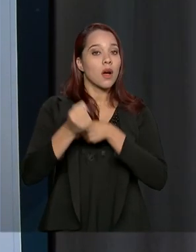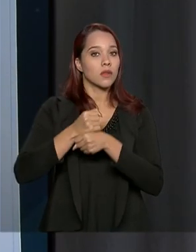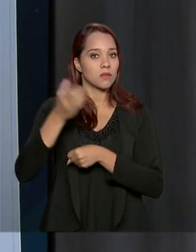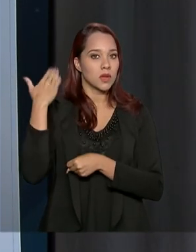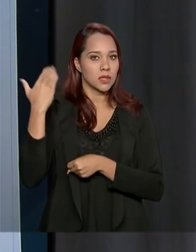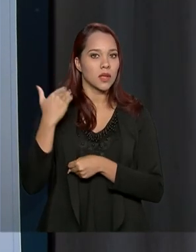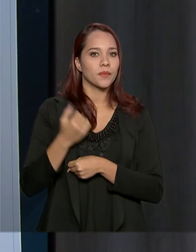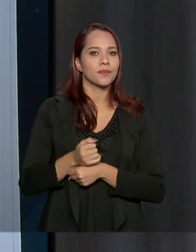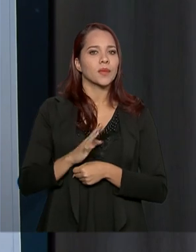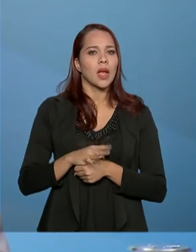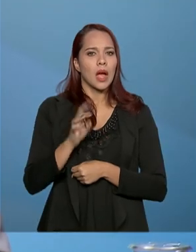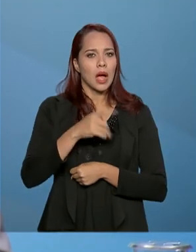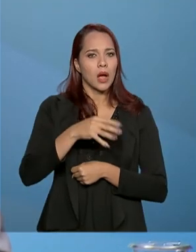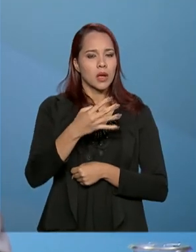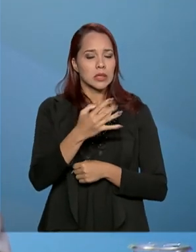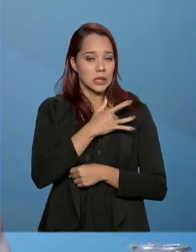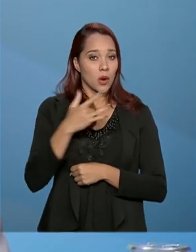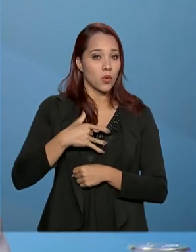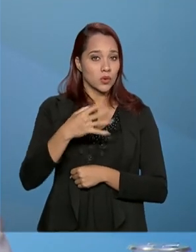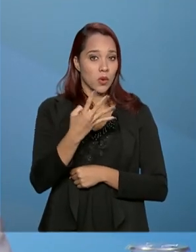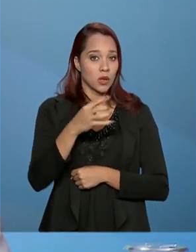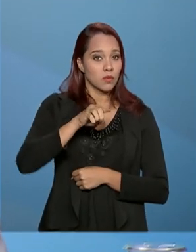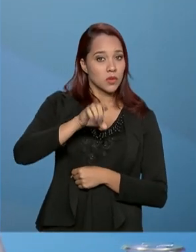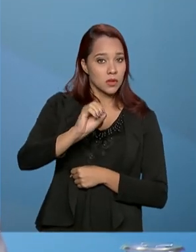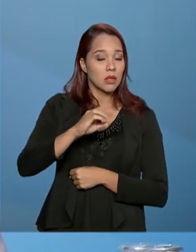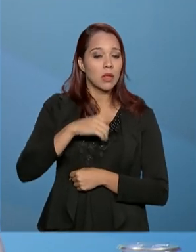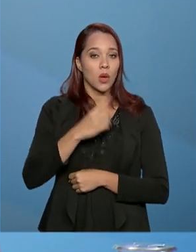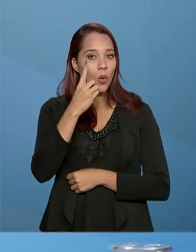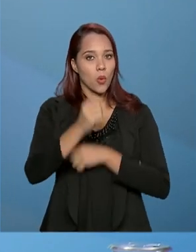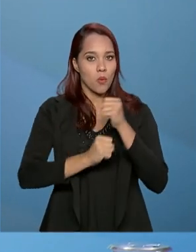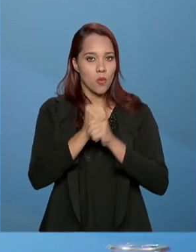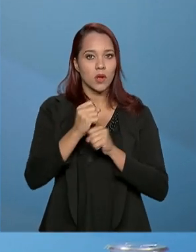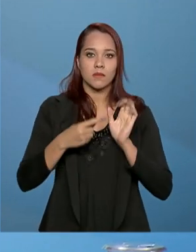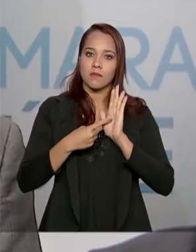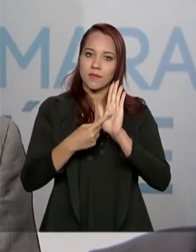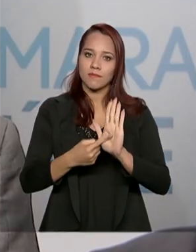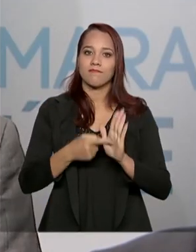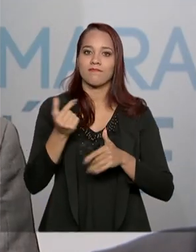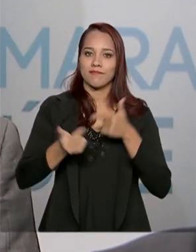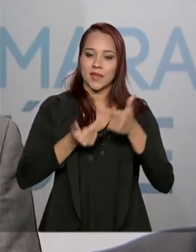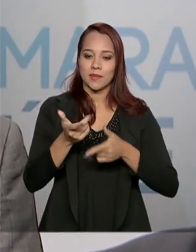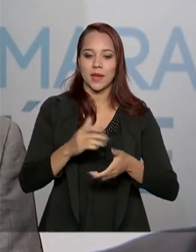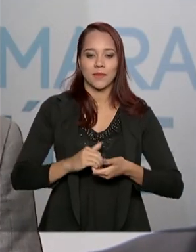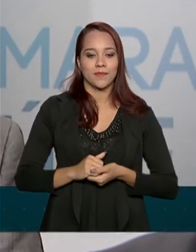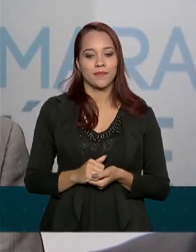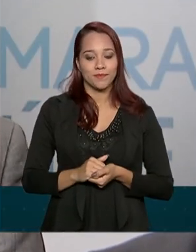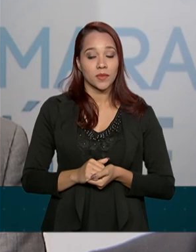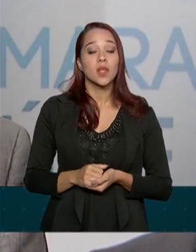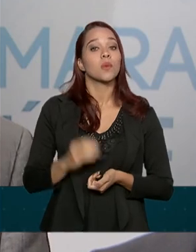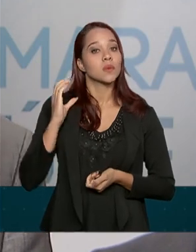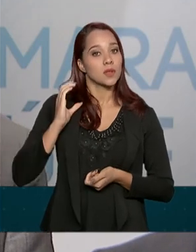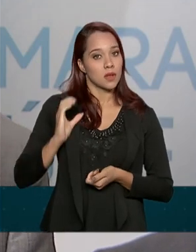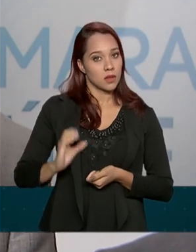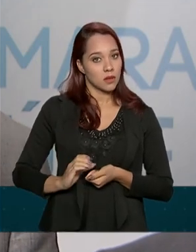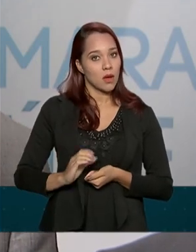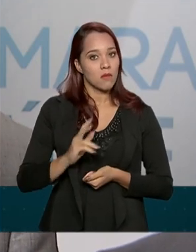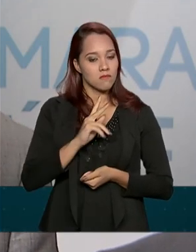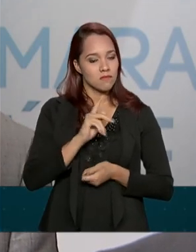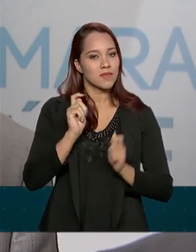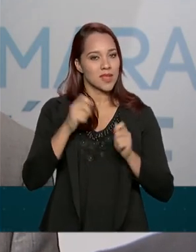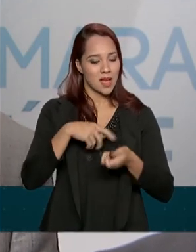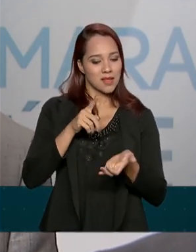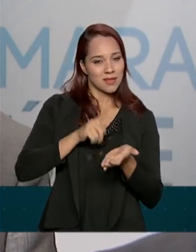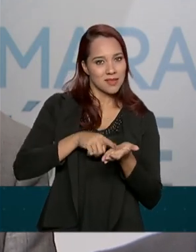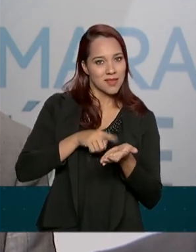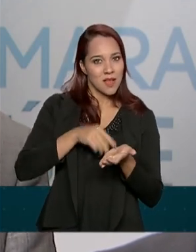Saúde 4.0 tem o prazo de um ano para apresentar seus trabalhos. O cidadão terá na palma da sua mão,